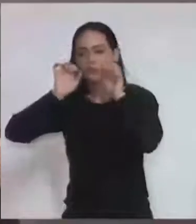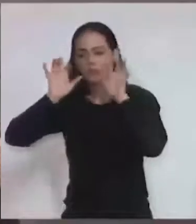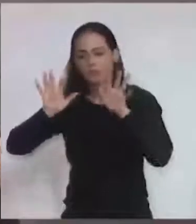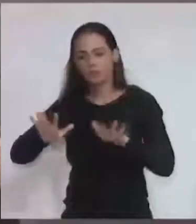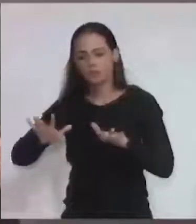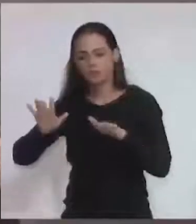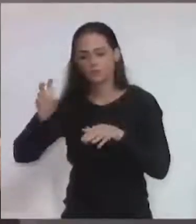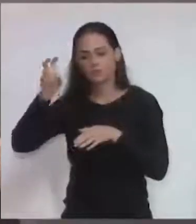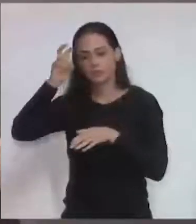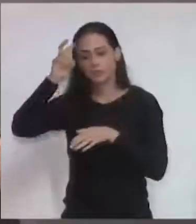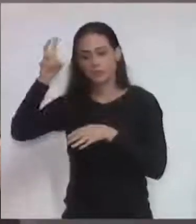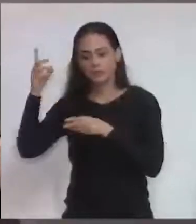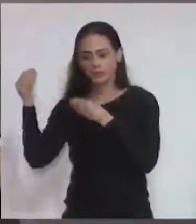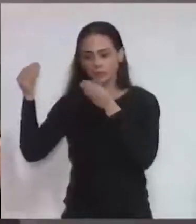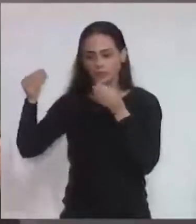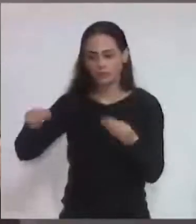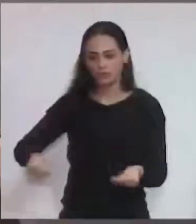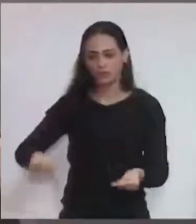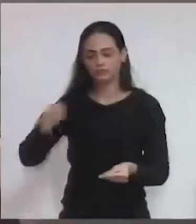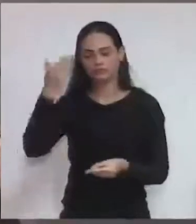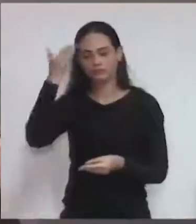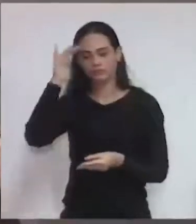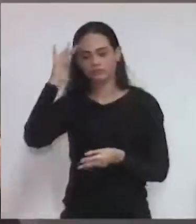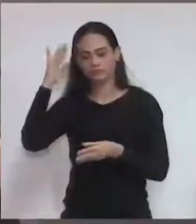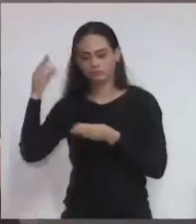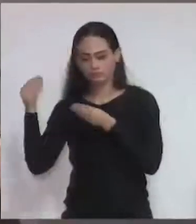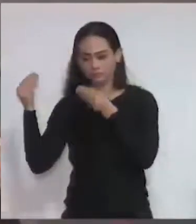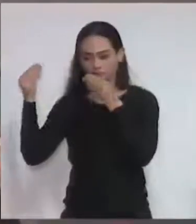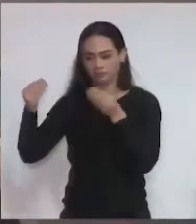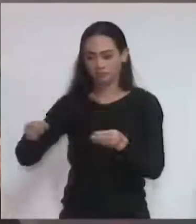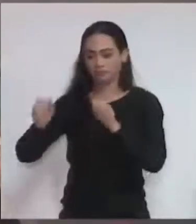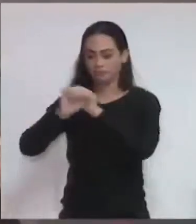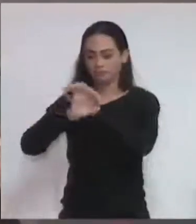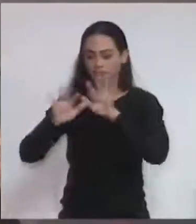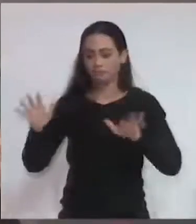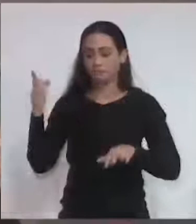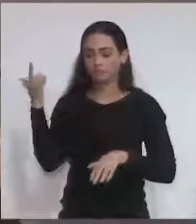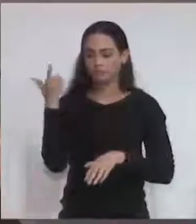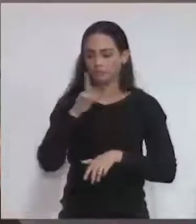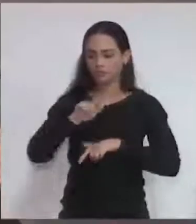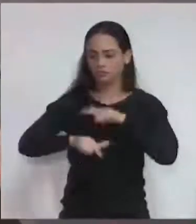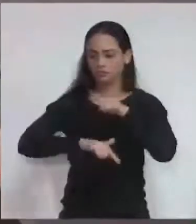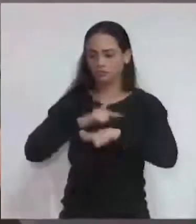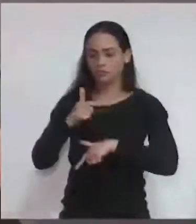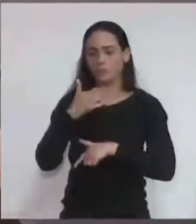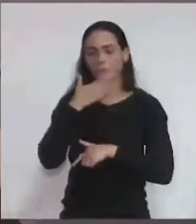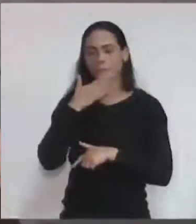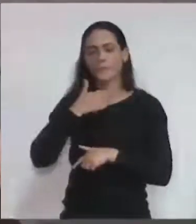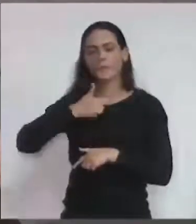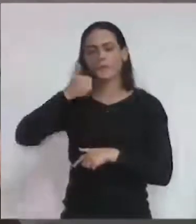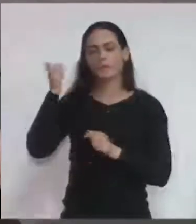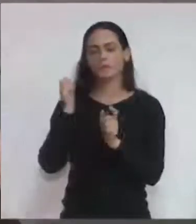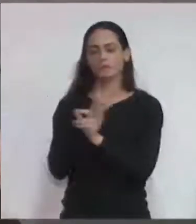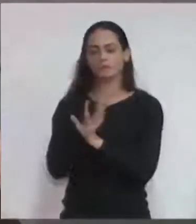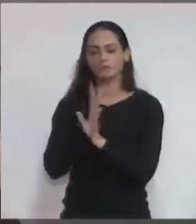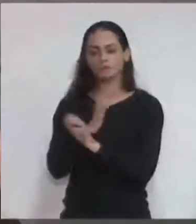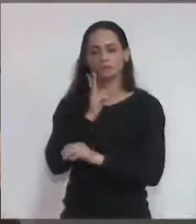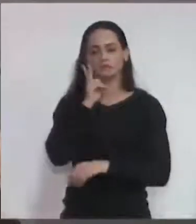sabedoria e entendimento para poder fazer o melhor pelo povo pinheirense e pelas cidades de Vinhedo.